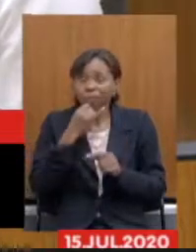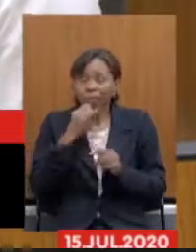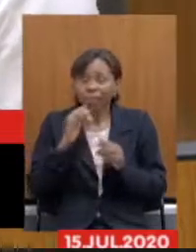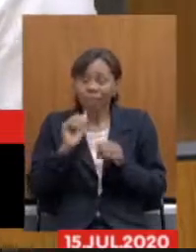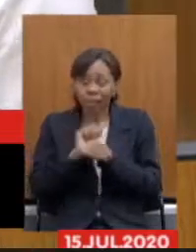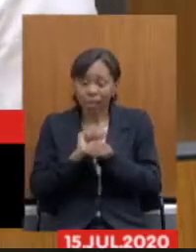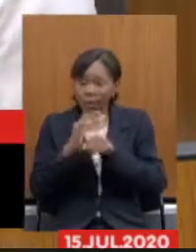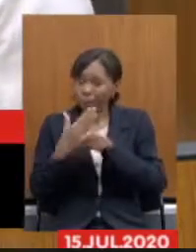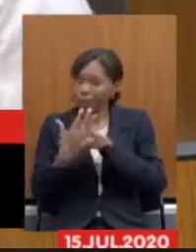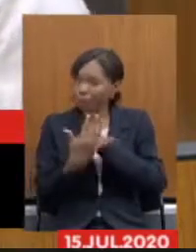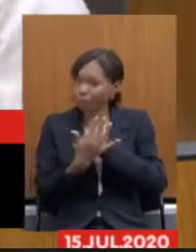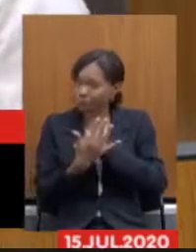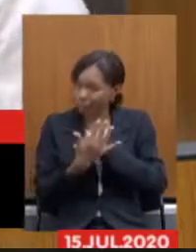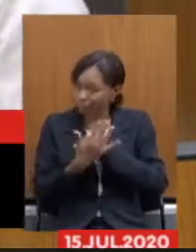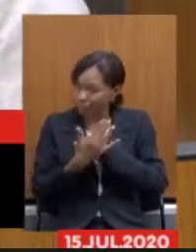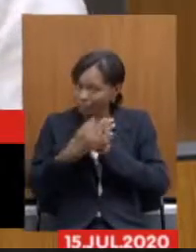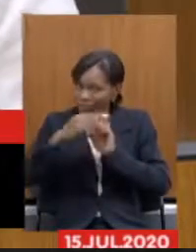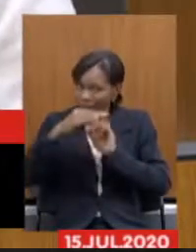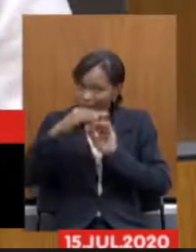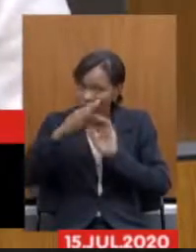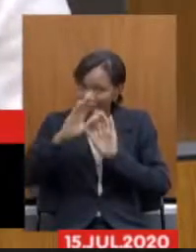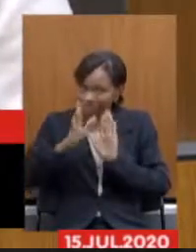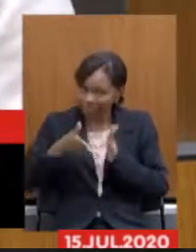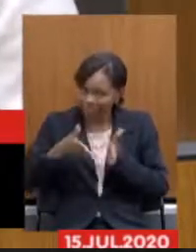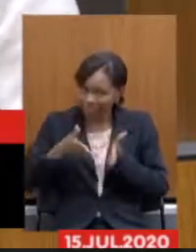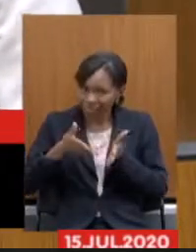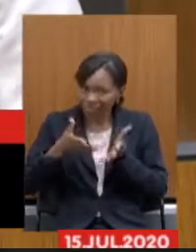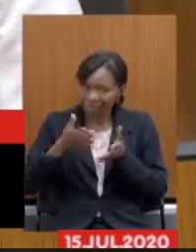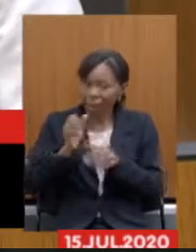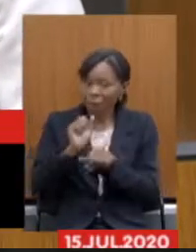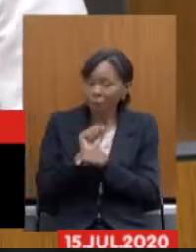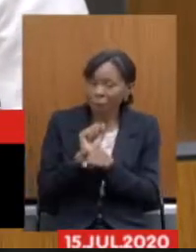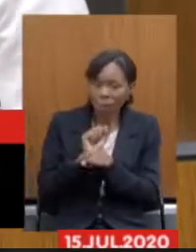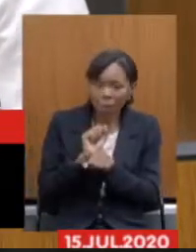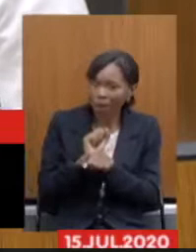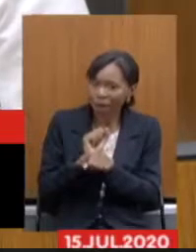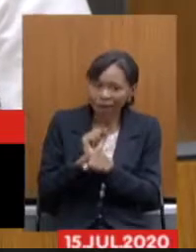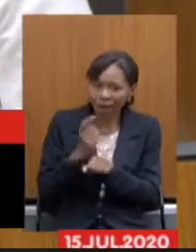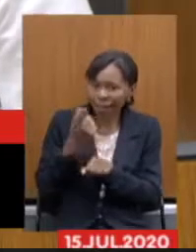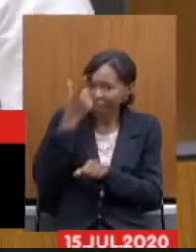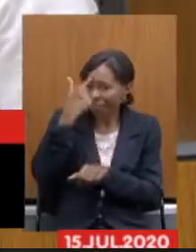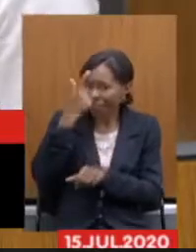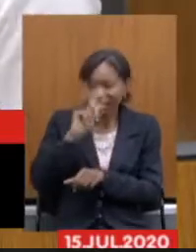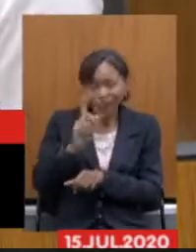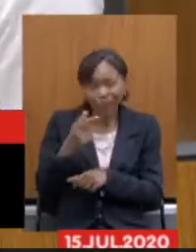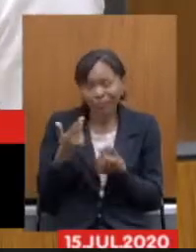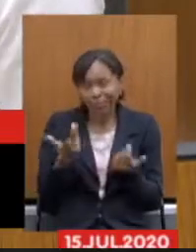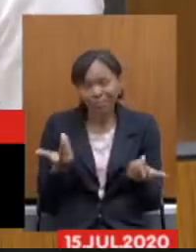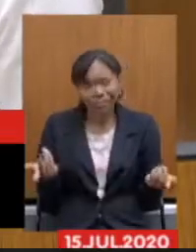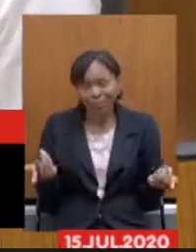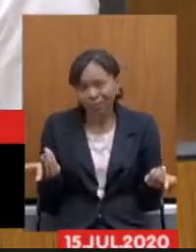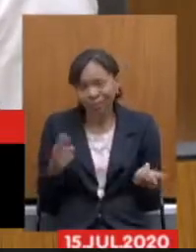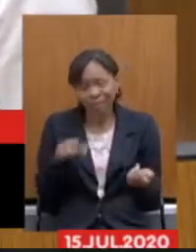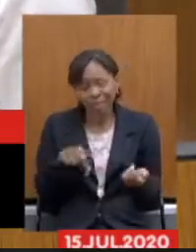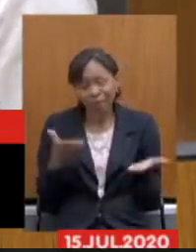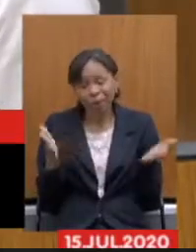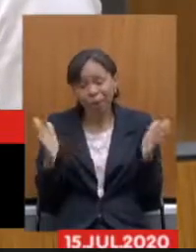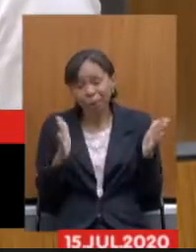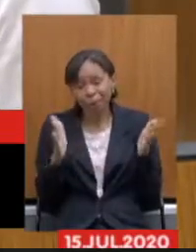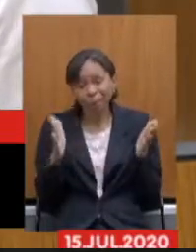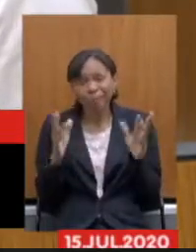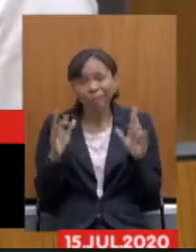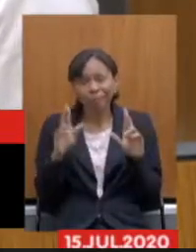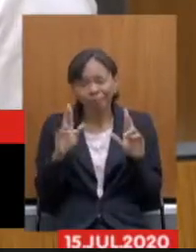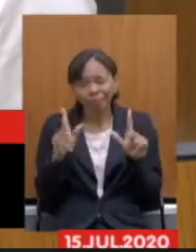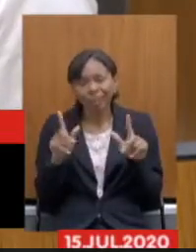programa não era o que a gente queria o que a gente esperava é uma um momento totalmente diferente na nossa